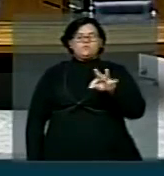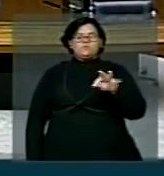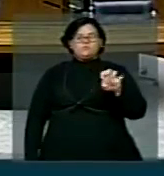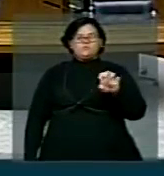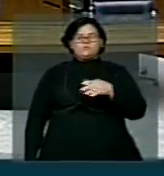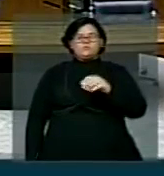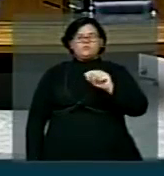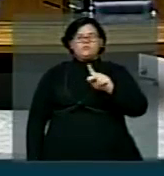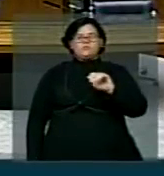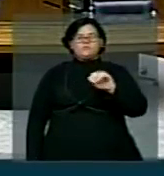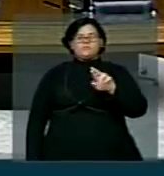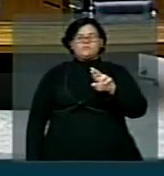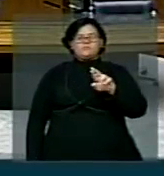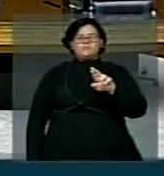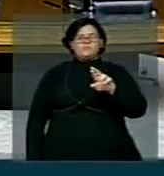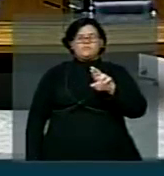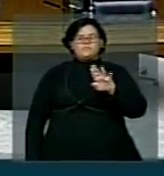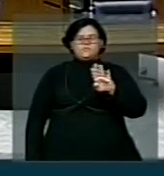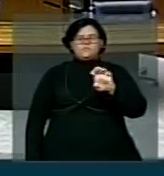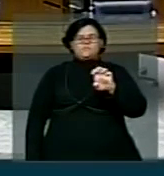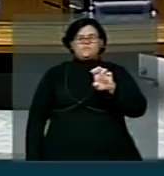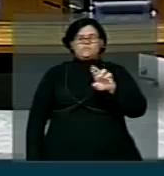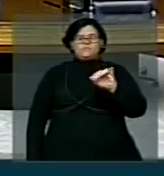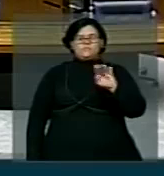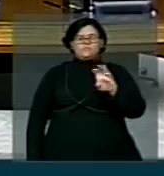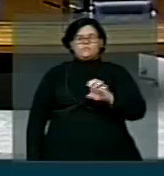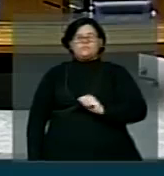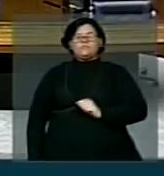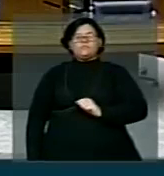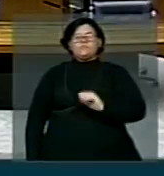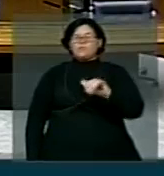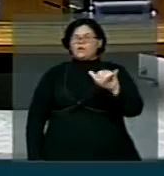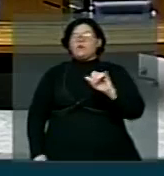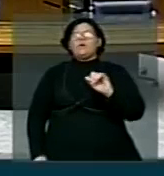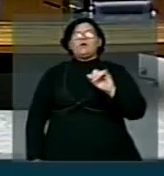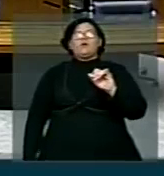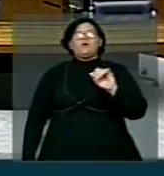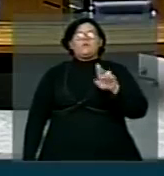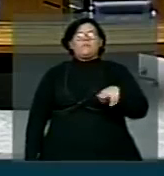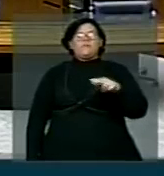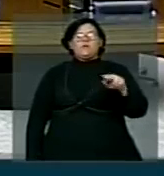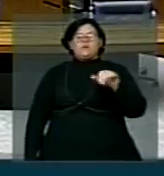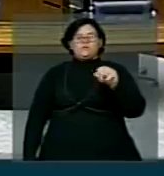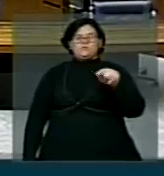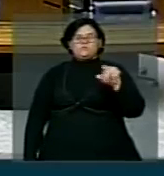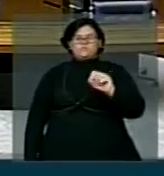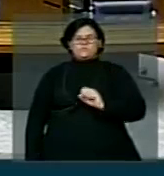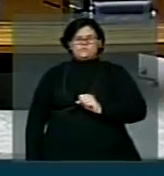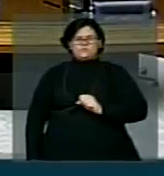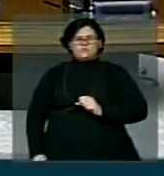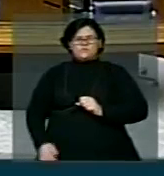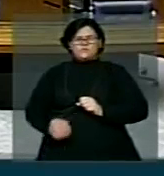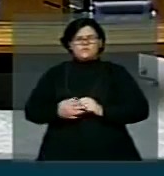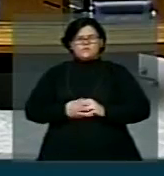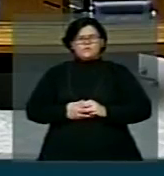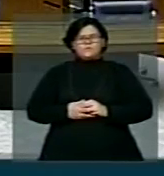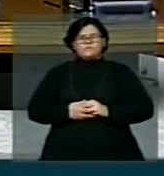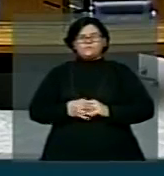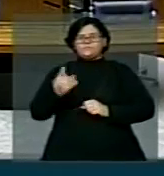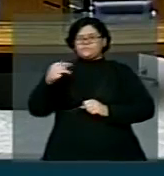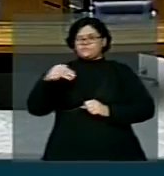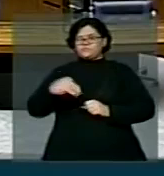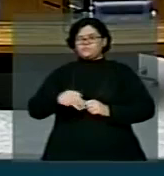ausente do plenário, deputado Padre João, também ausente do plenário, deputado Atila Lins, mas antes do minuto,